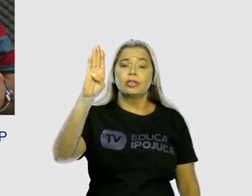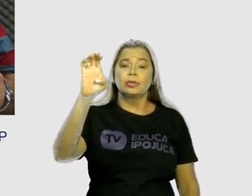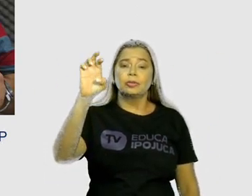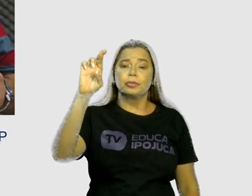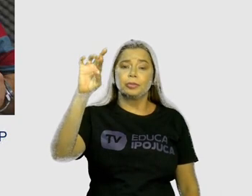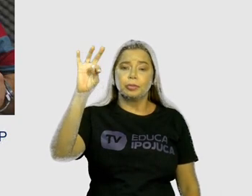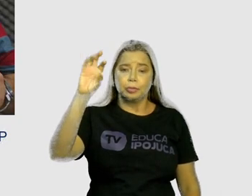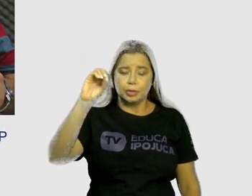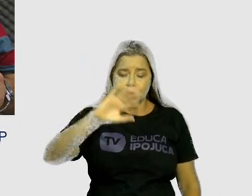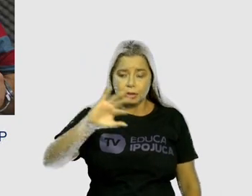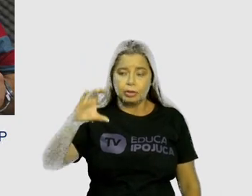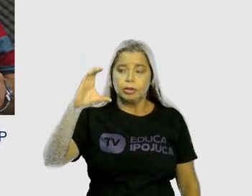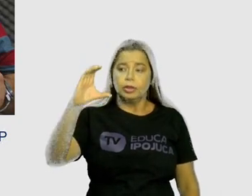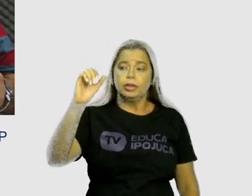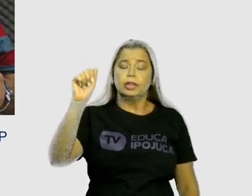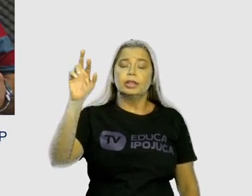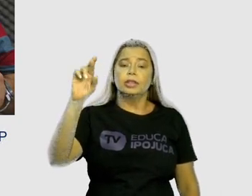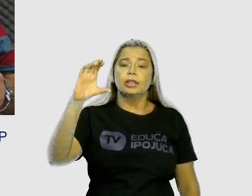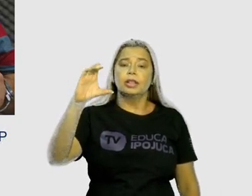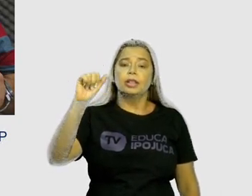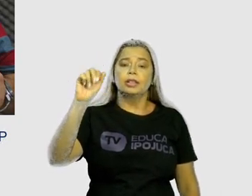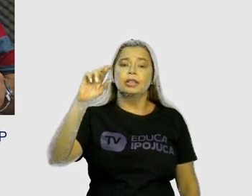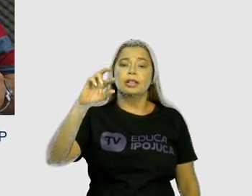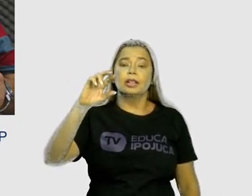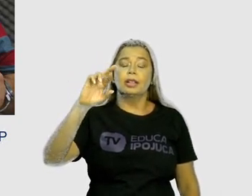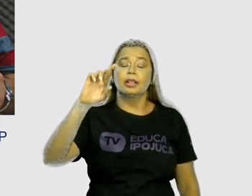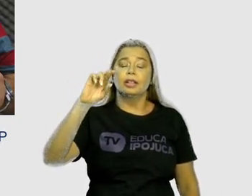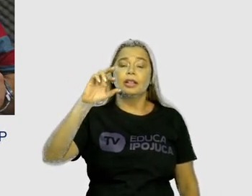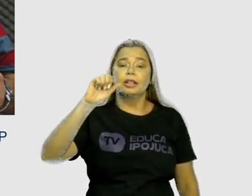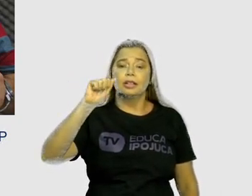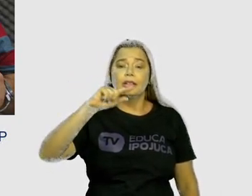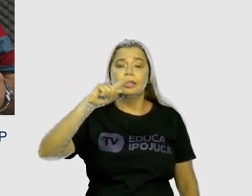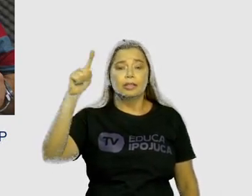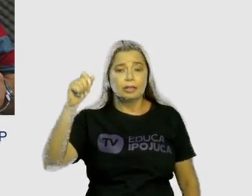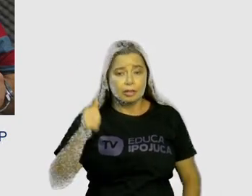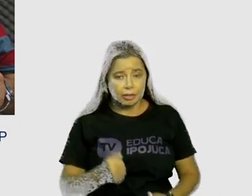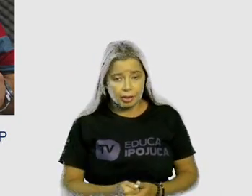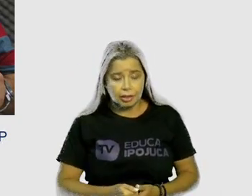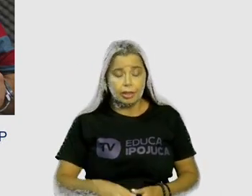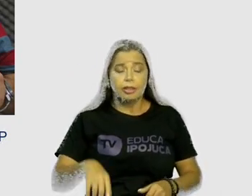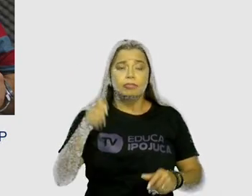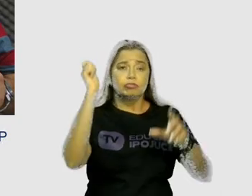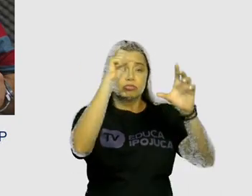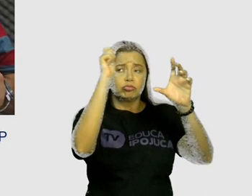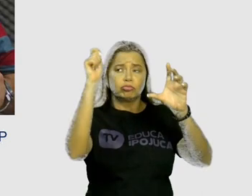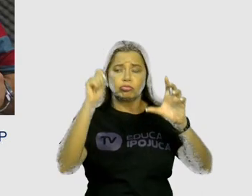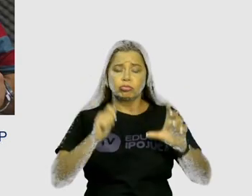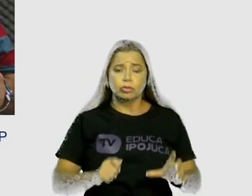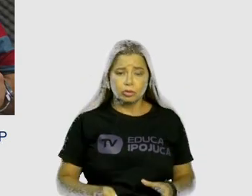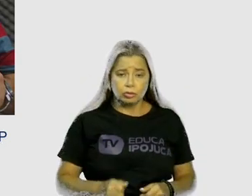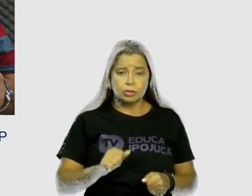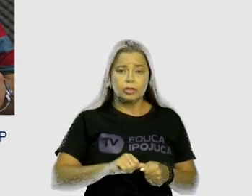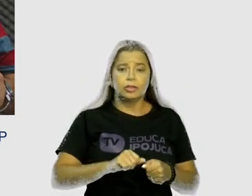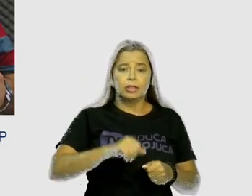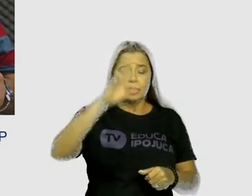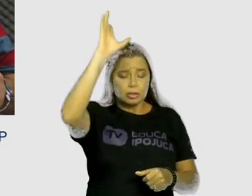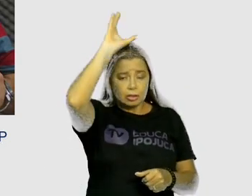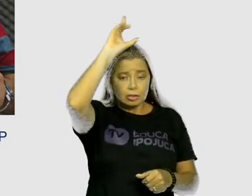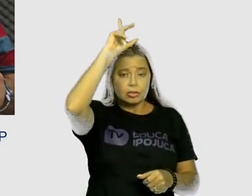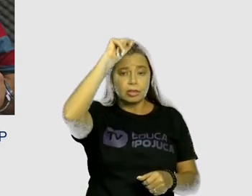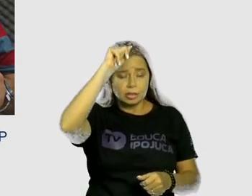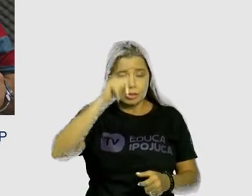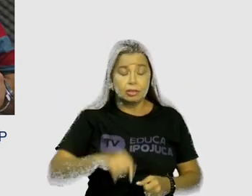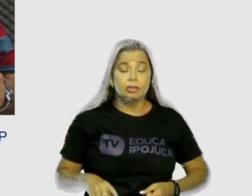maravilha. Que já tem outros artistas com disseminação do trabalho do Gilberto Carcará. E o Edécio Lima, em